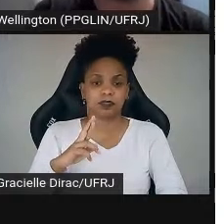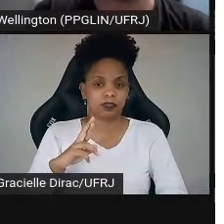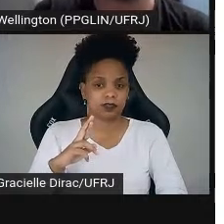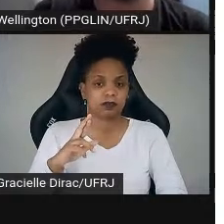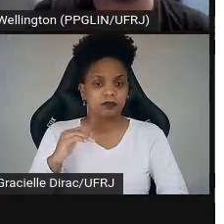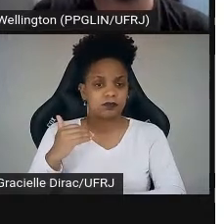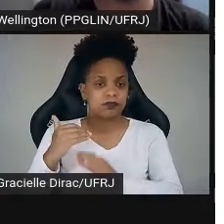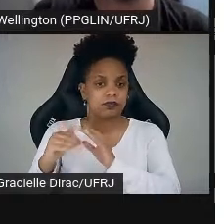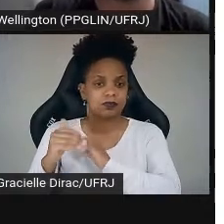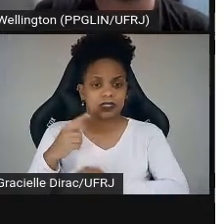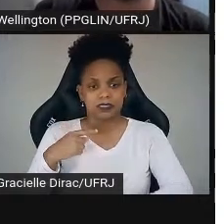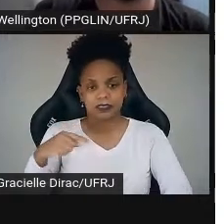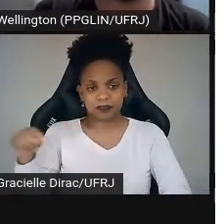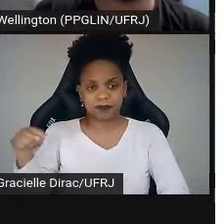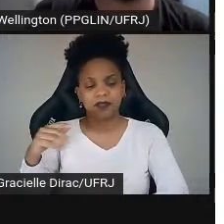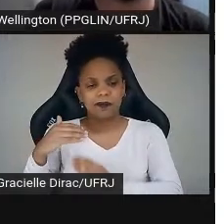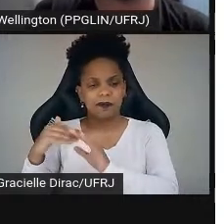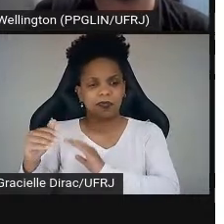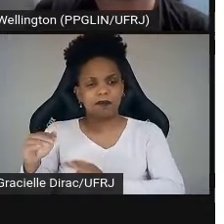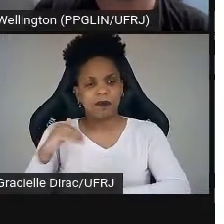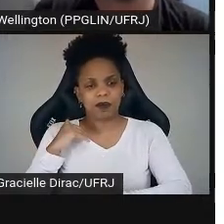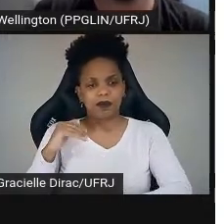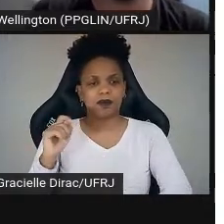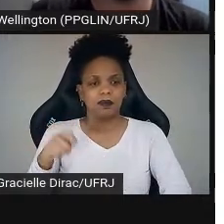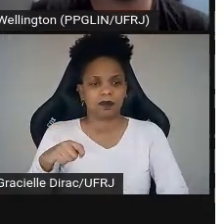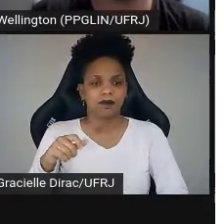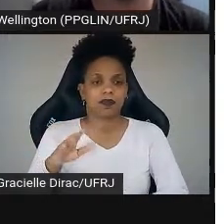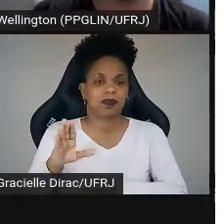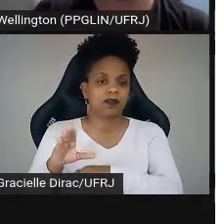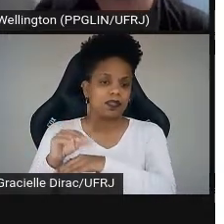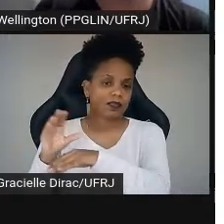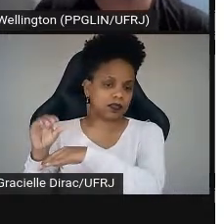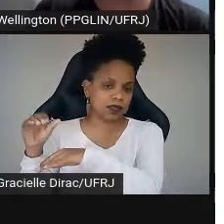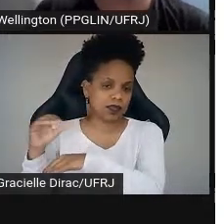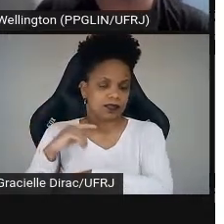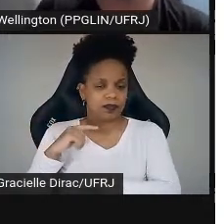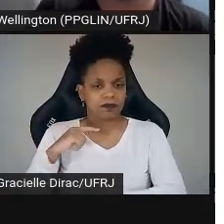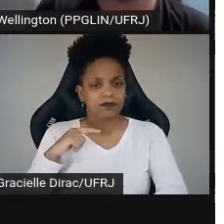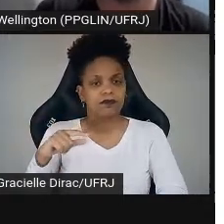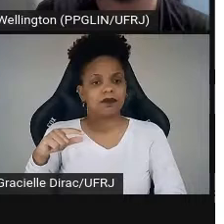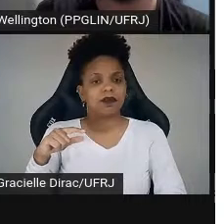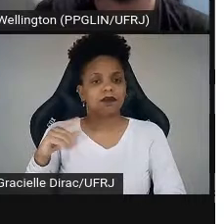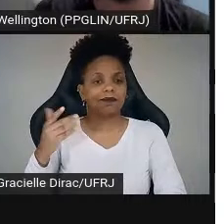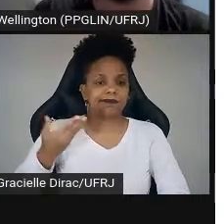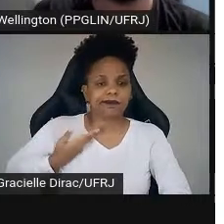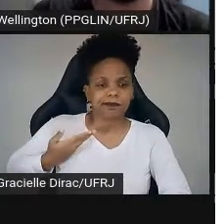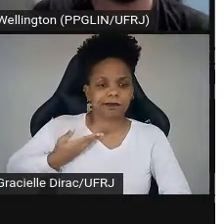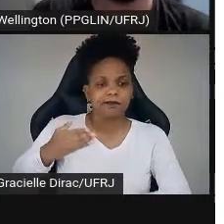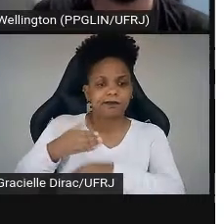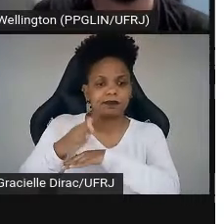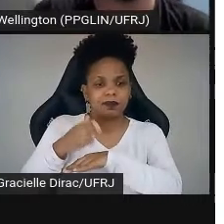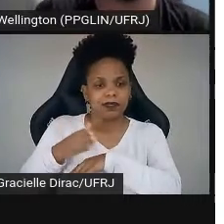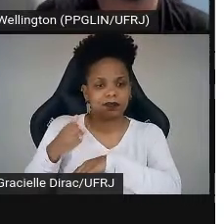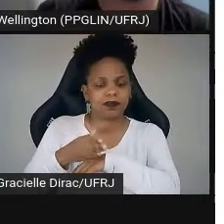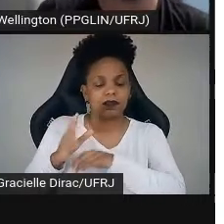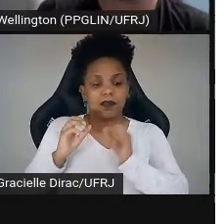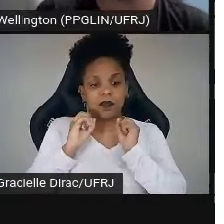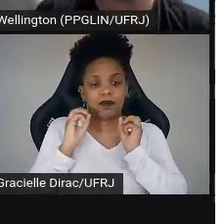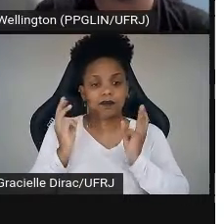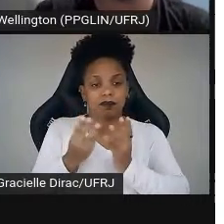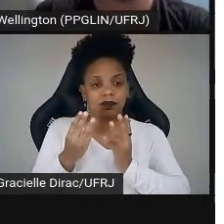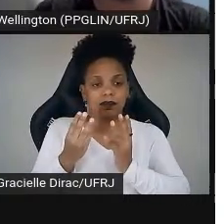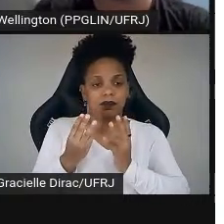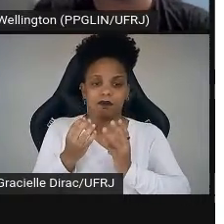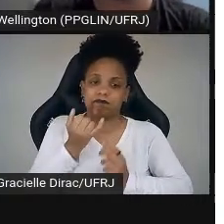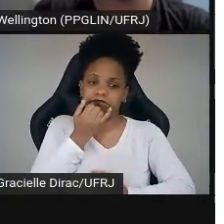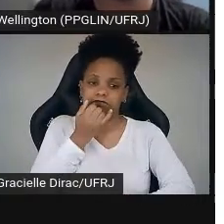ainda essa semana chamando, fazendo o convite os colegas para que participem da oficina conosco, da oficina